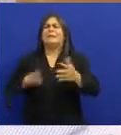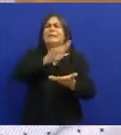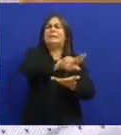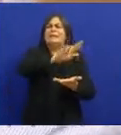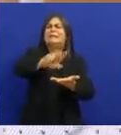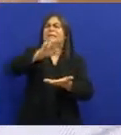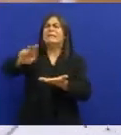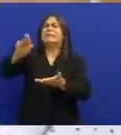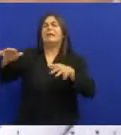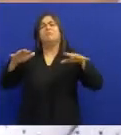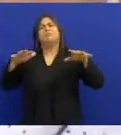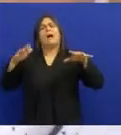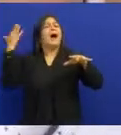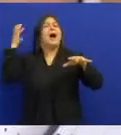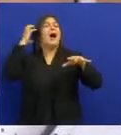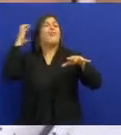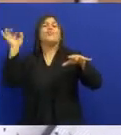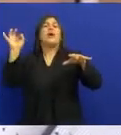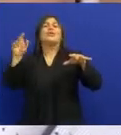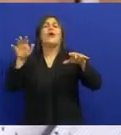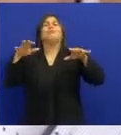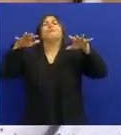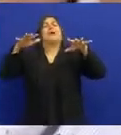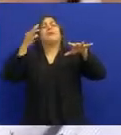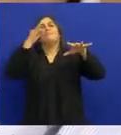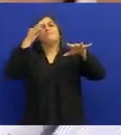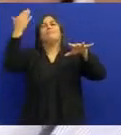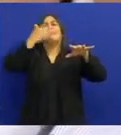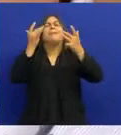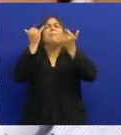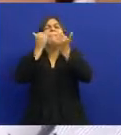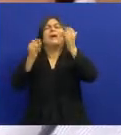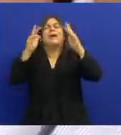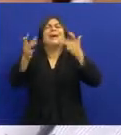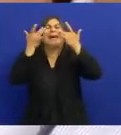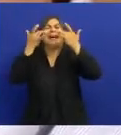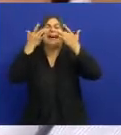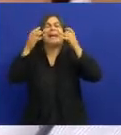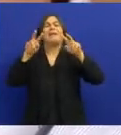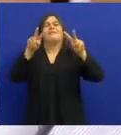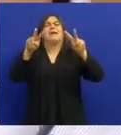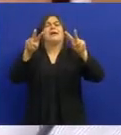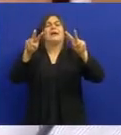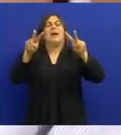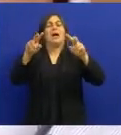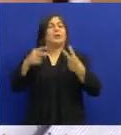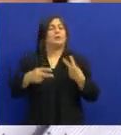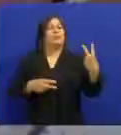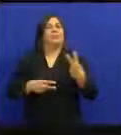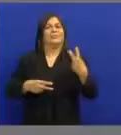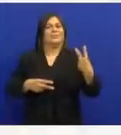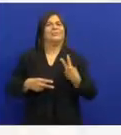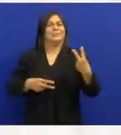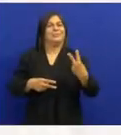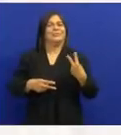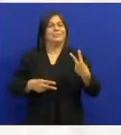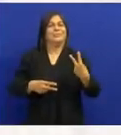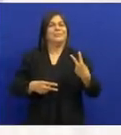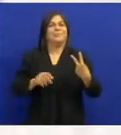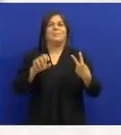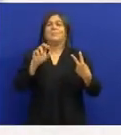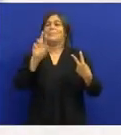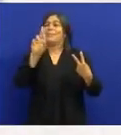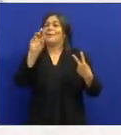De violões Enfim E Jackson formou Uma dupla Entre várias Grupos que ele participou Ele formou uma dupla Com o Rosil Cavalcante